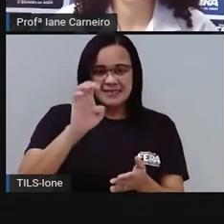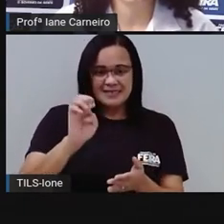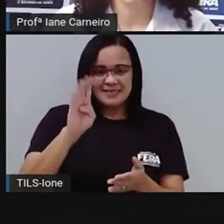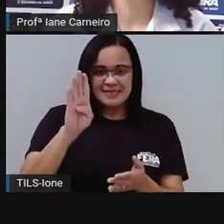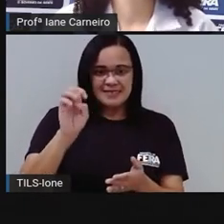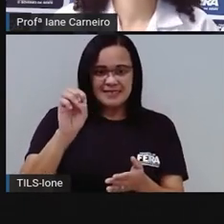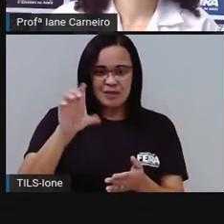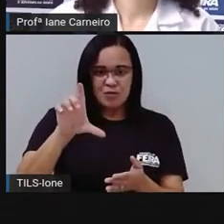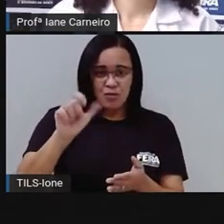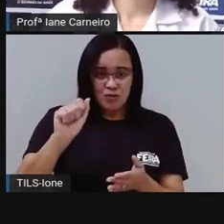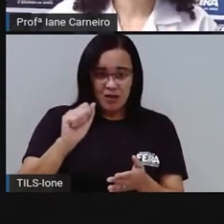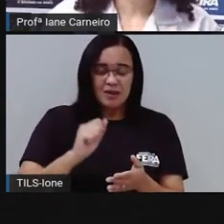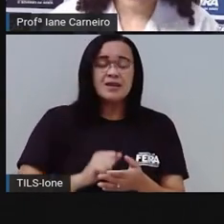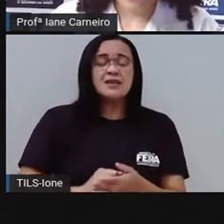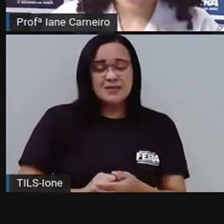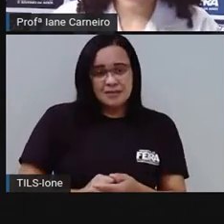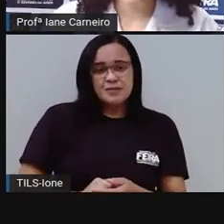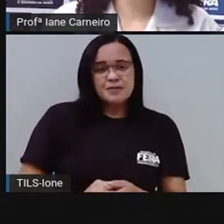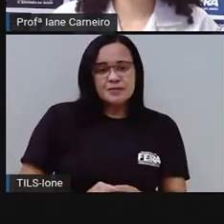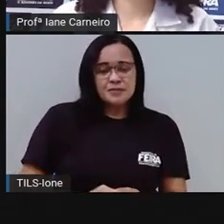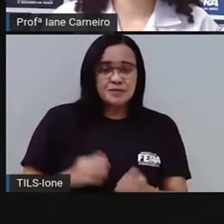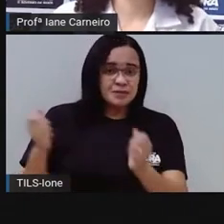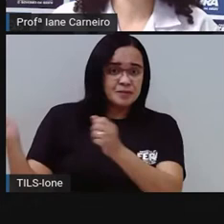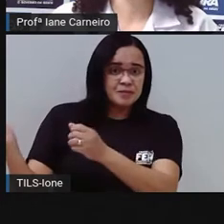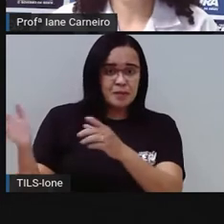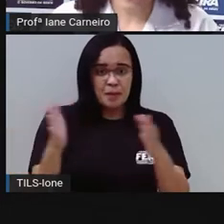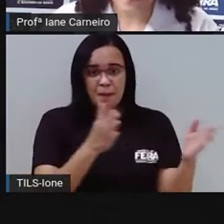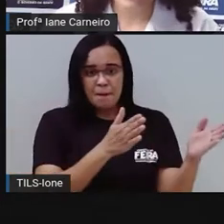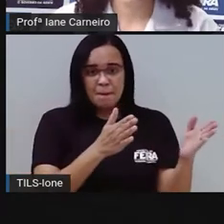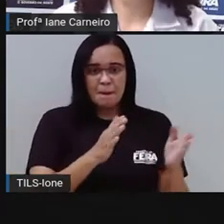cebola. Vamos para o próximo.